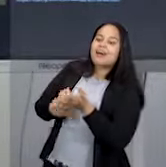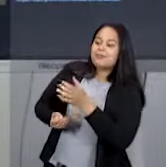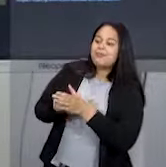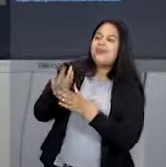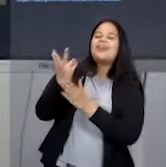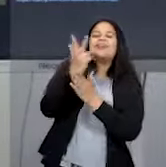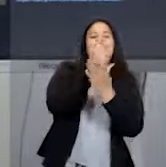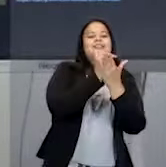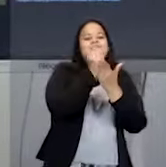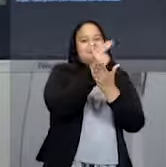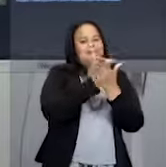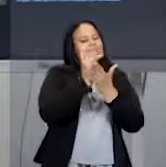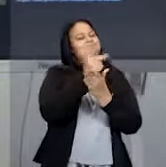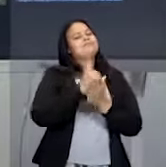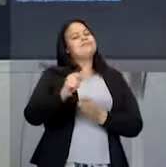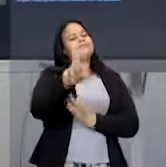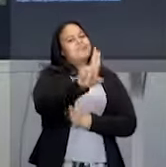desenho, utilizando esses elementos.